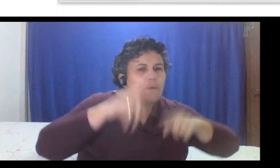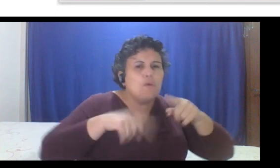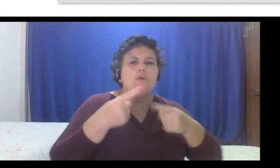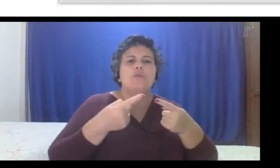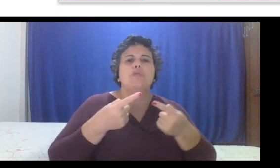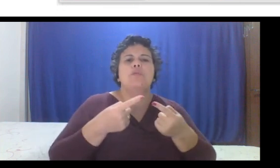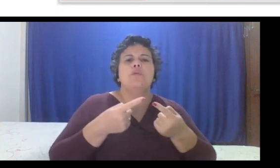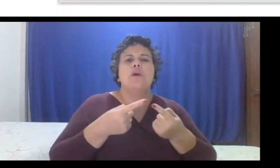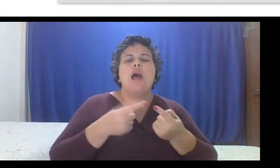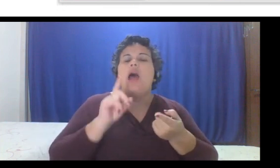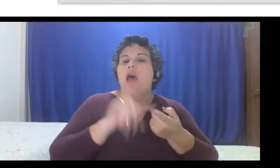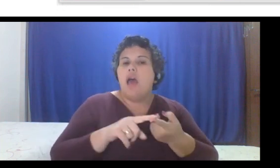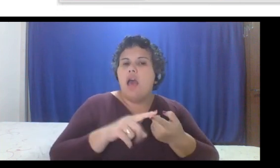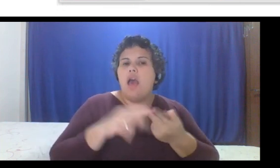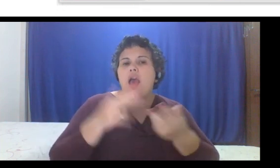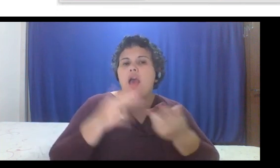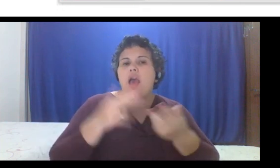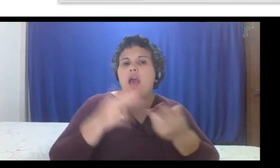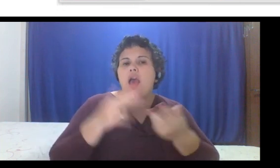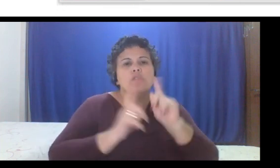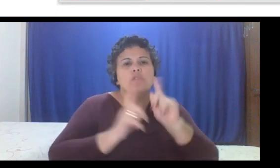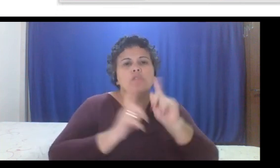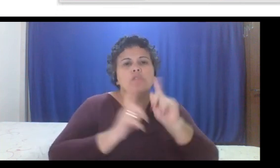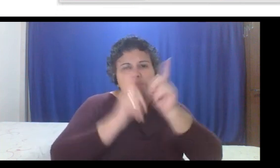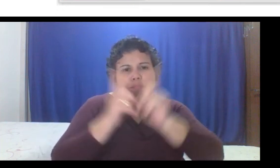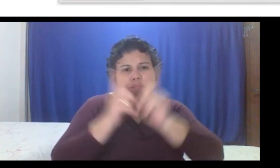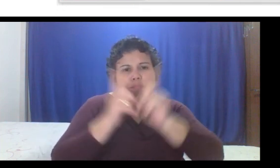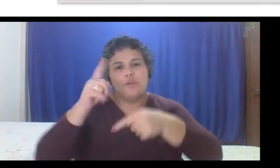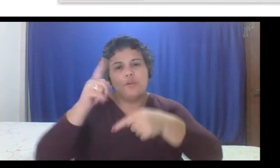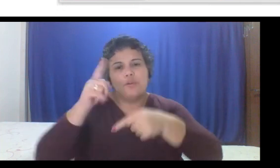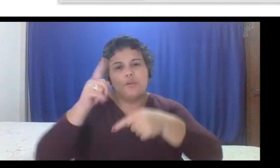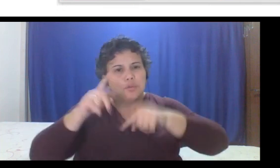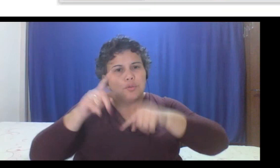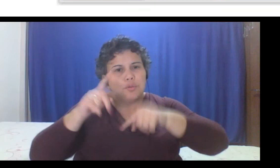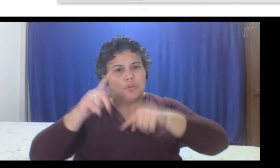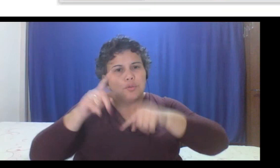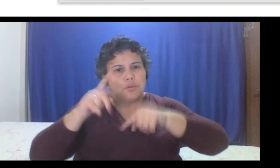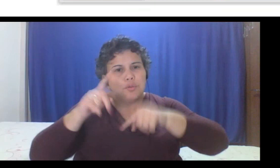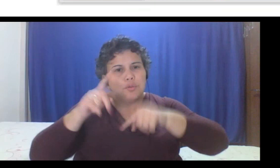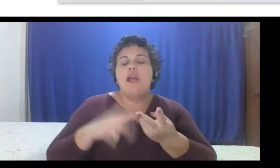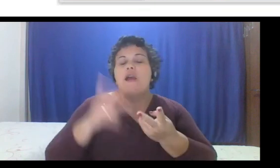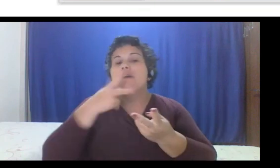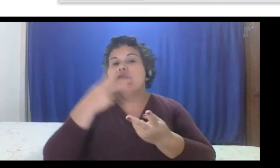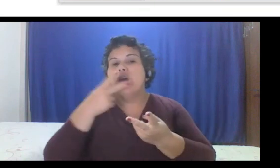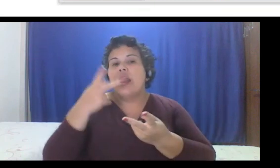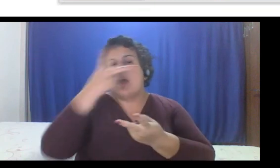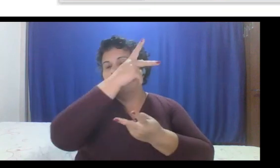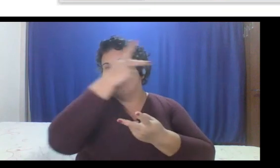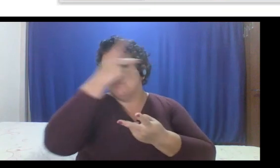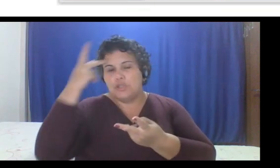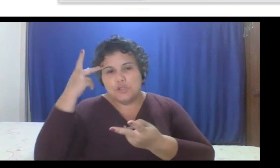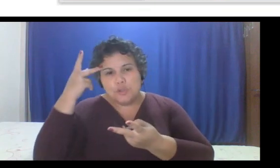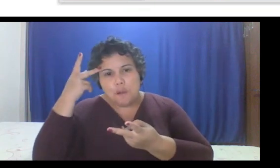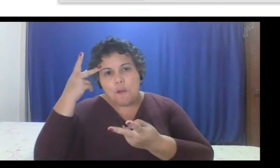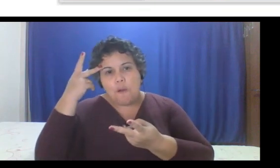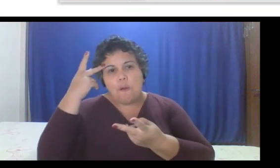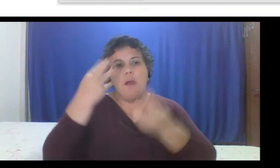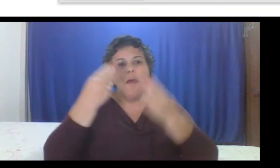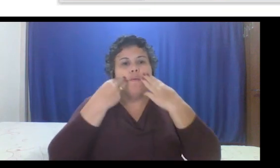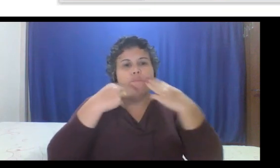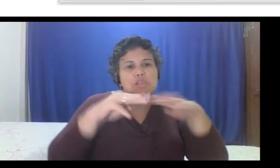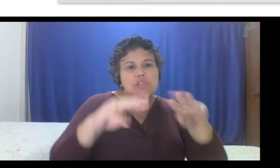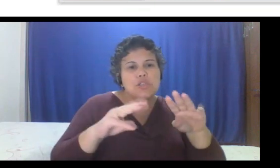roadmap e métricas de produto, horas vão estar falando da parte de pessoas, então conecto ali missão, time,